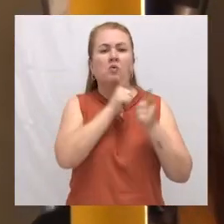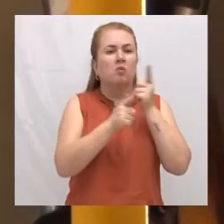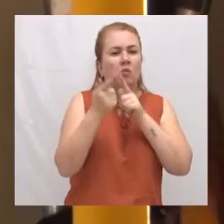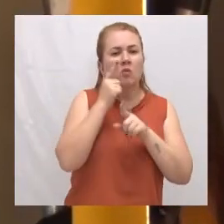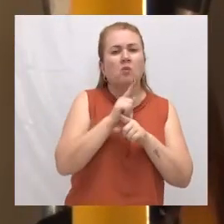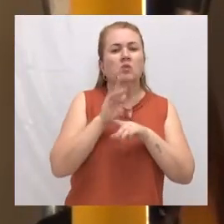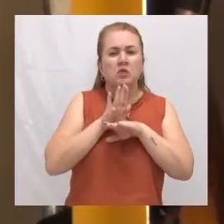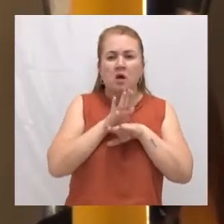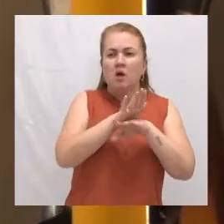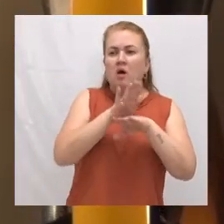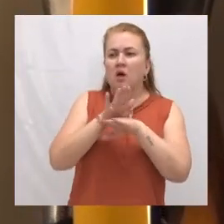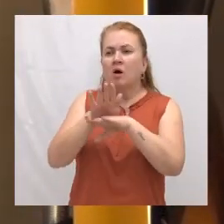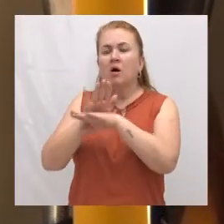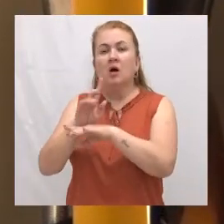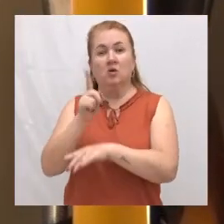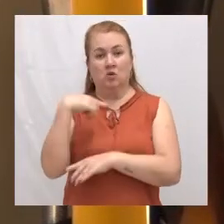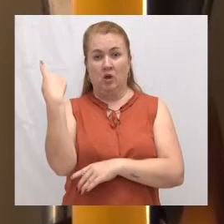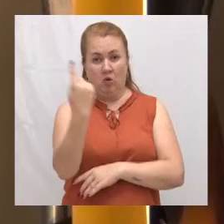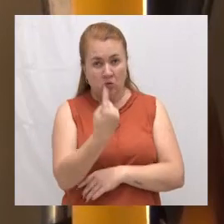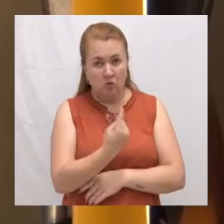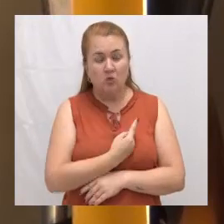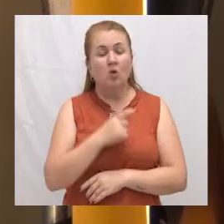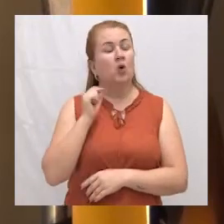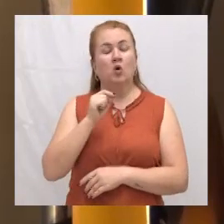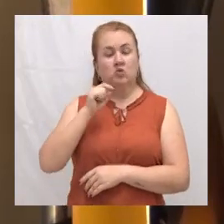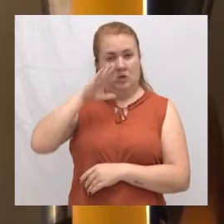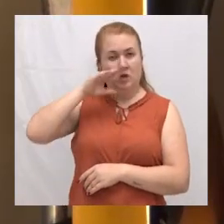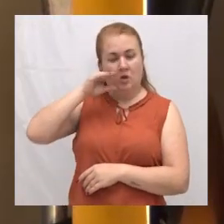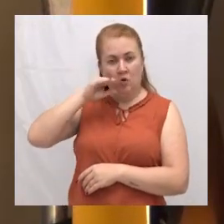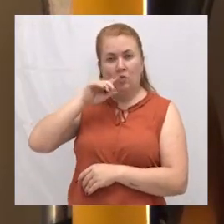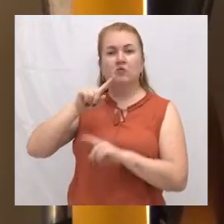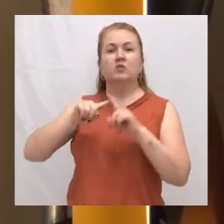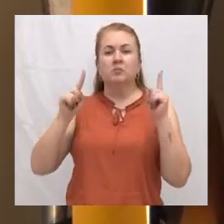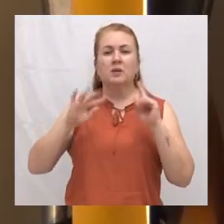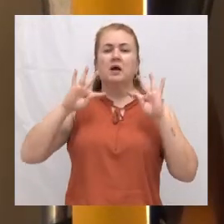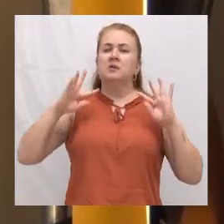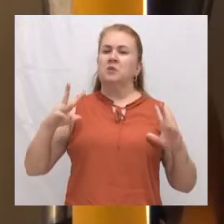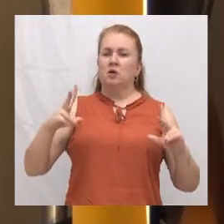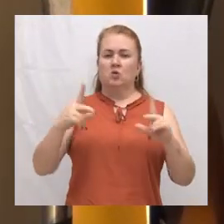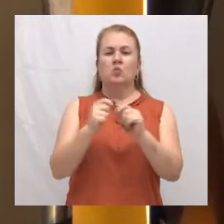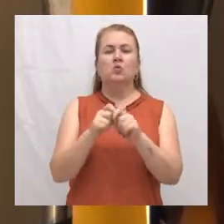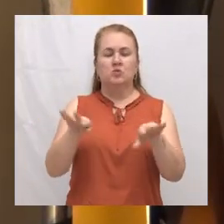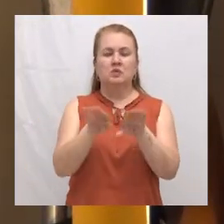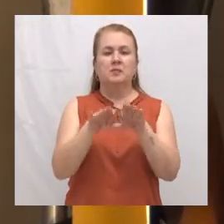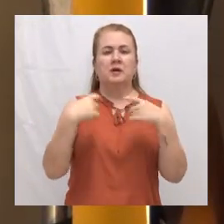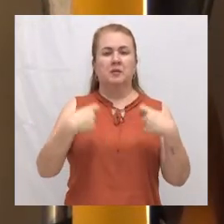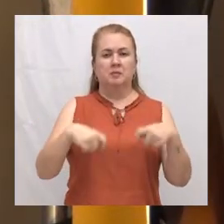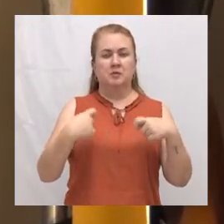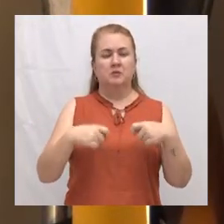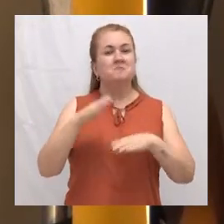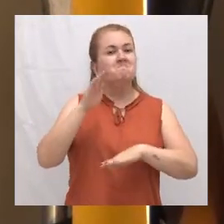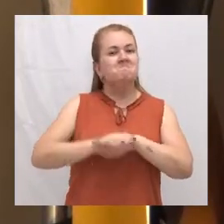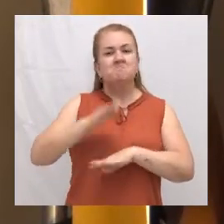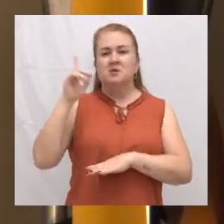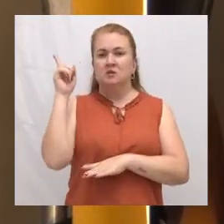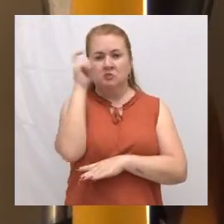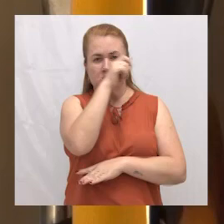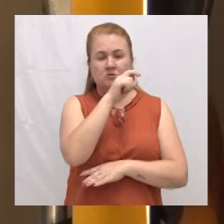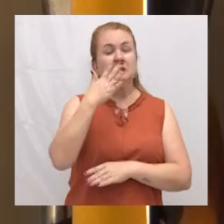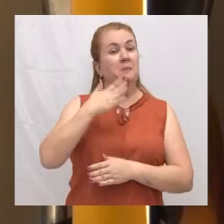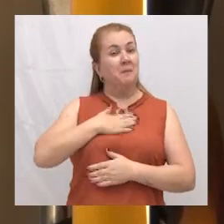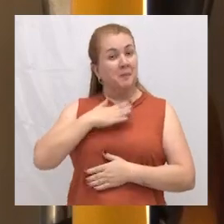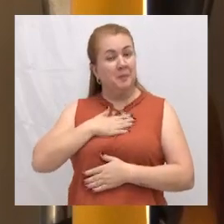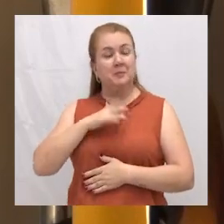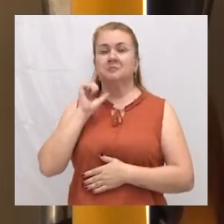não só para nós que somos o colaborador, mas para o paciente. Então, o mais difícil, para